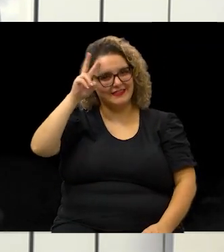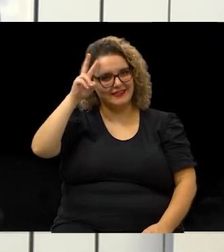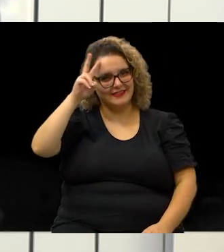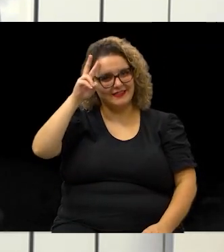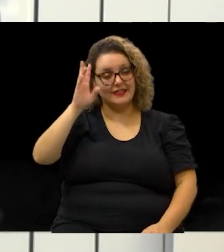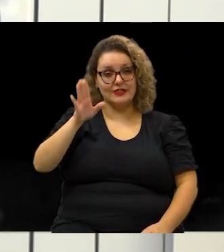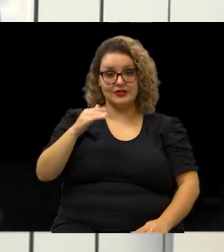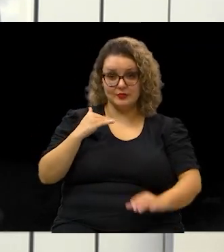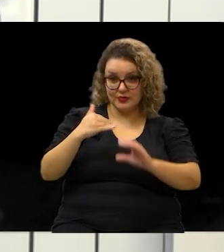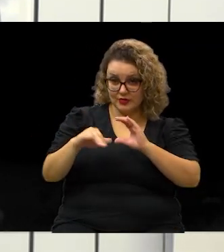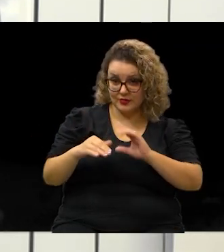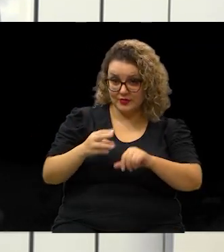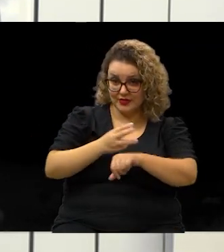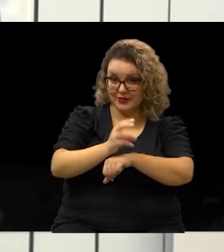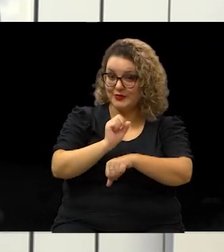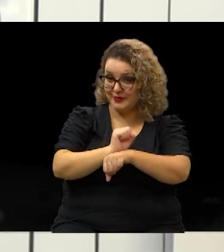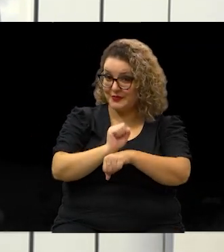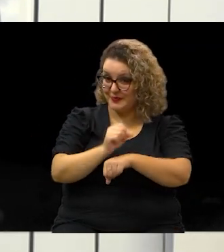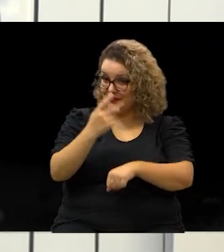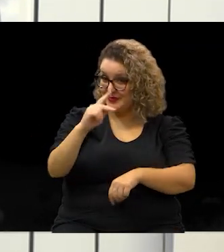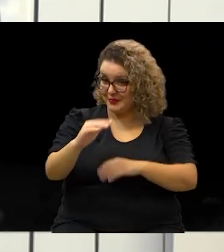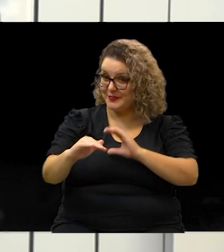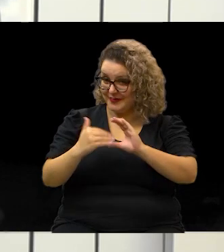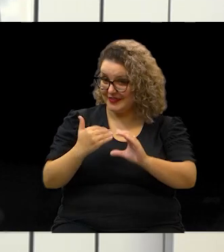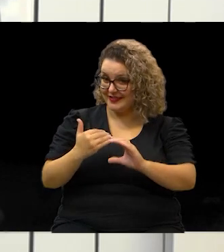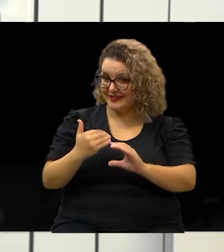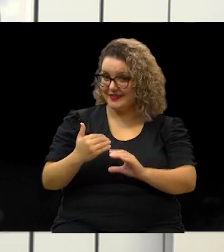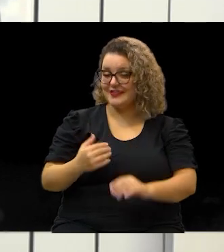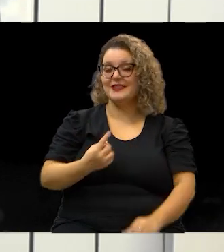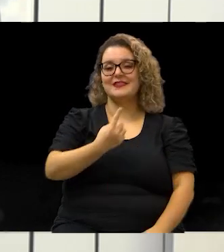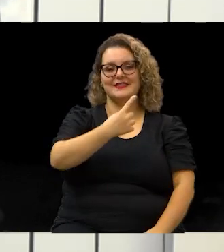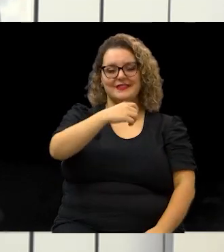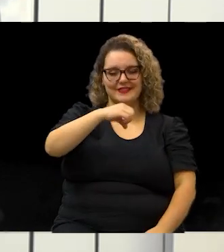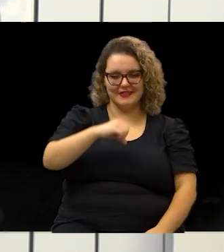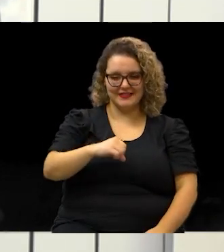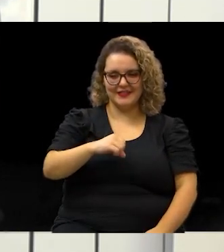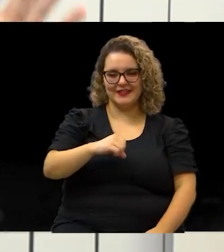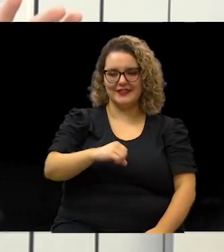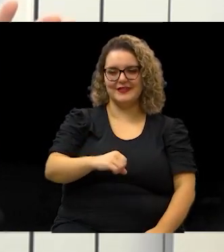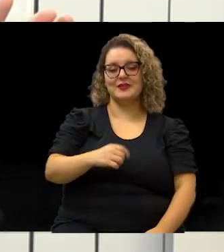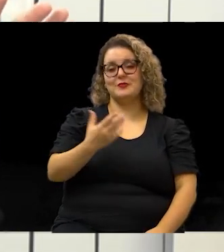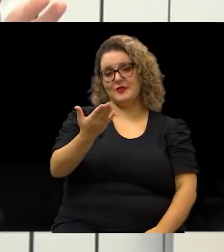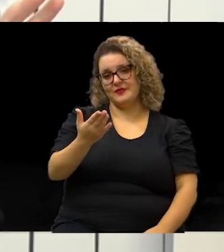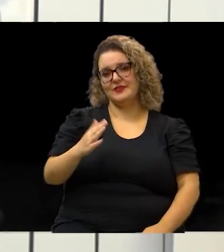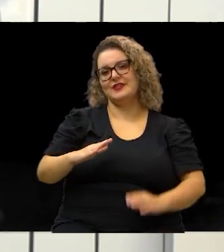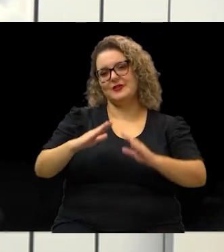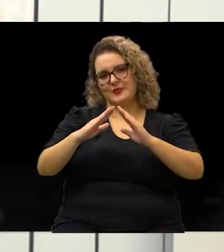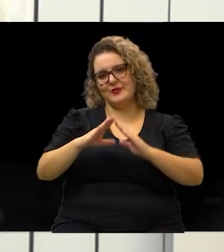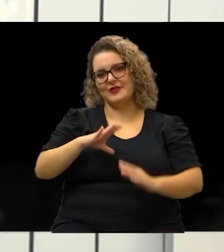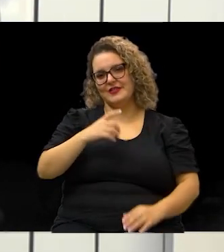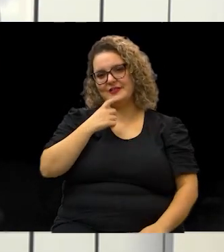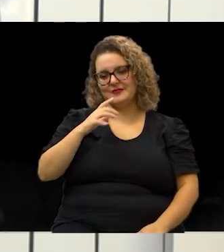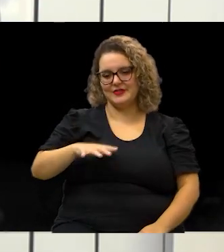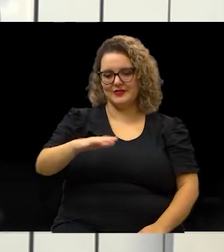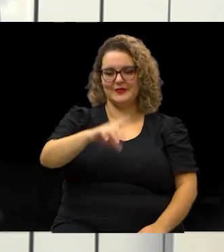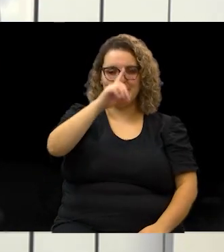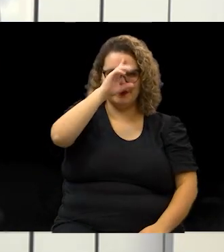Já mandou a sua mensagem? Estou esperando a sua participação, hein? 19 é o nosso DDD. Para você que é de Campinas, região,